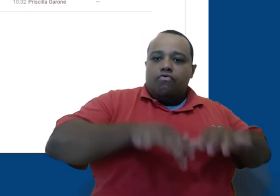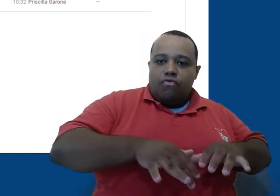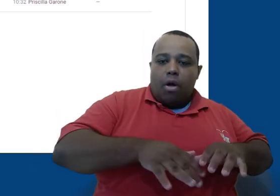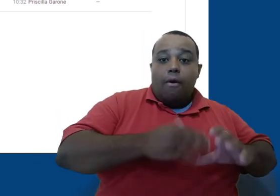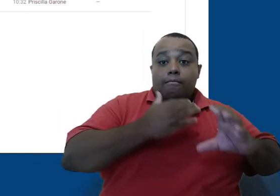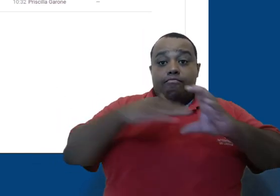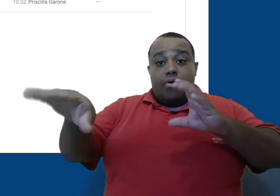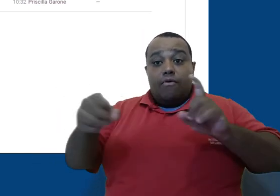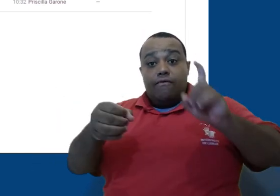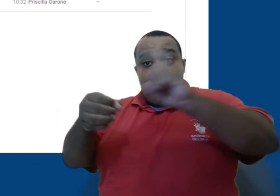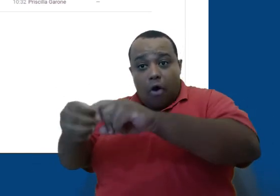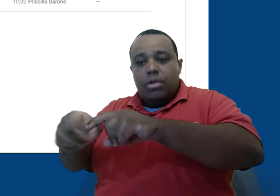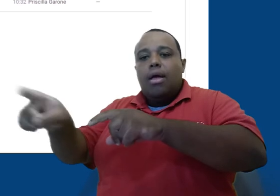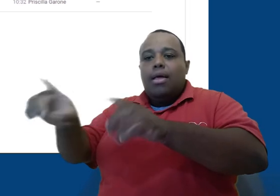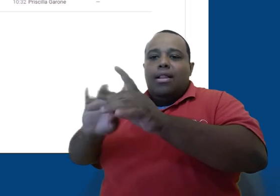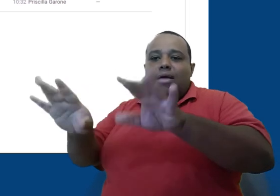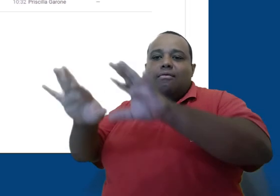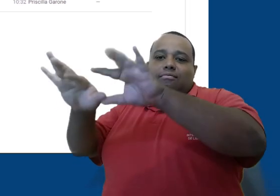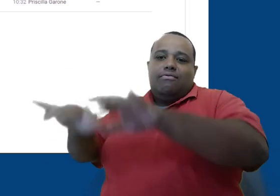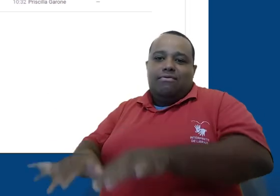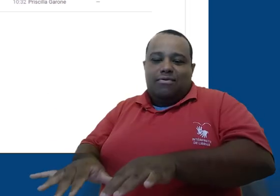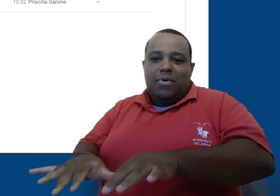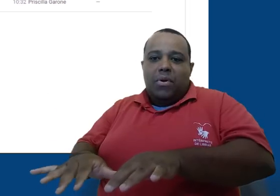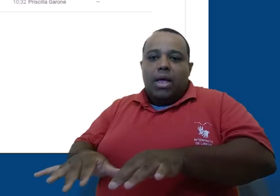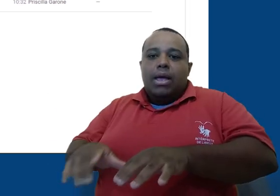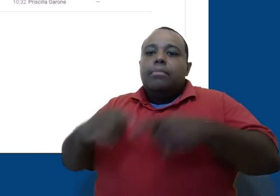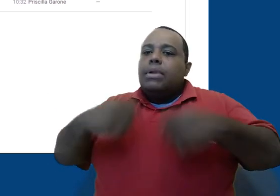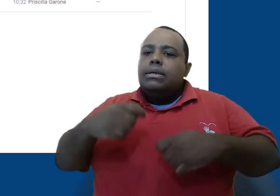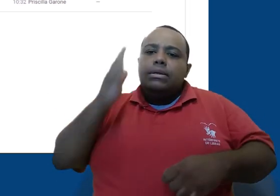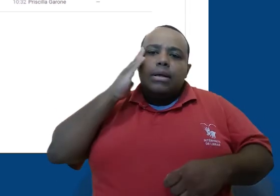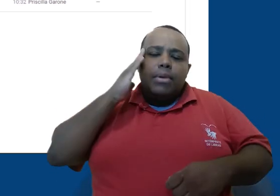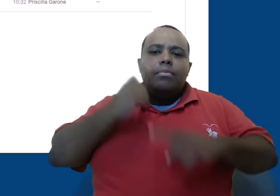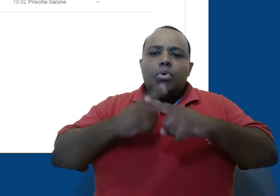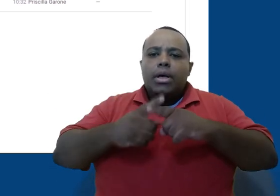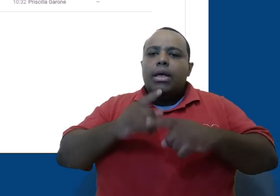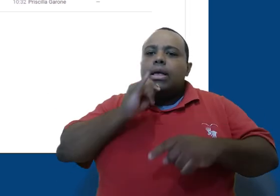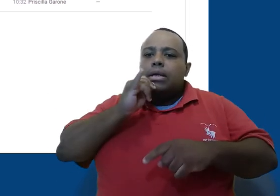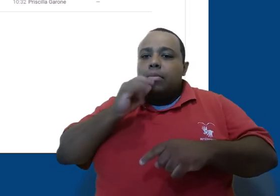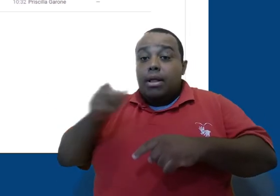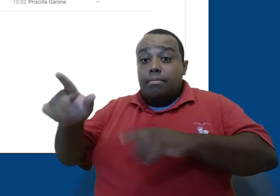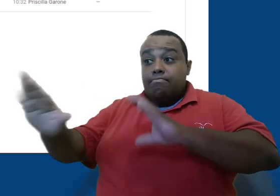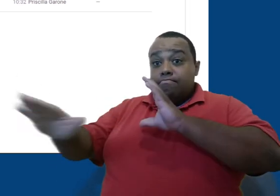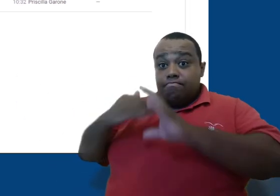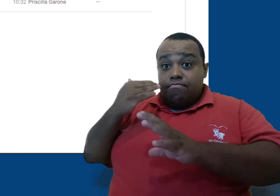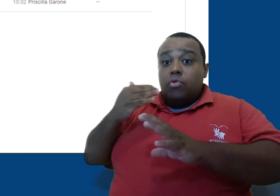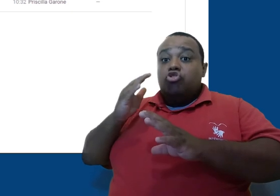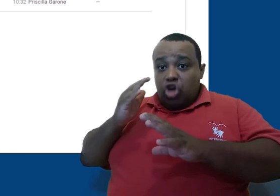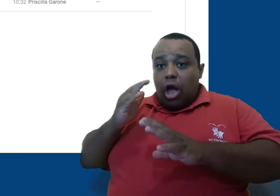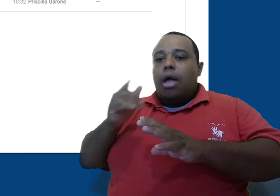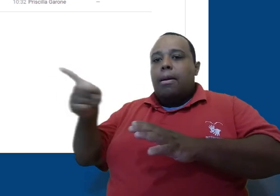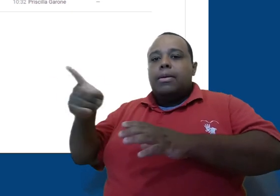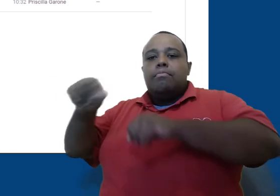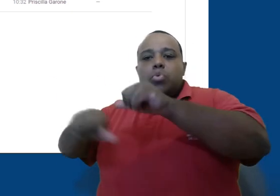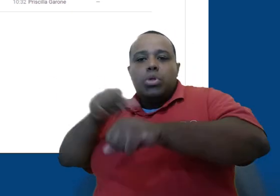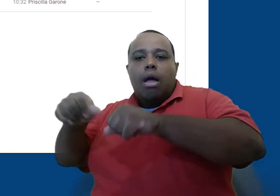cancelamento do envio. É bom termos ciência disso, tendo em vista que se um aluno pedir para fazer uma correção em um envio, quiser editar alguma